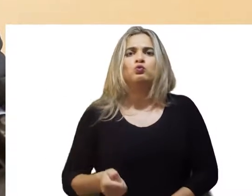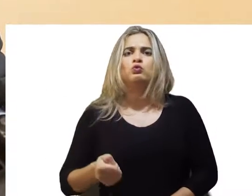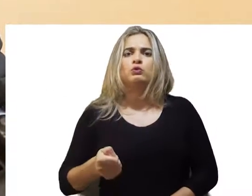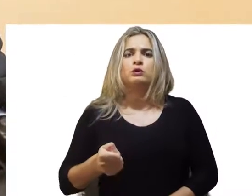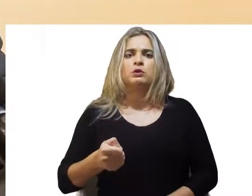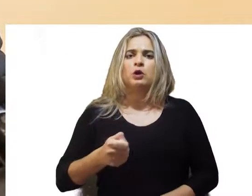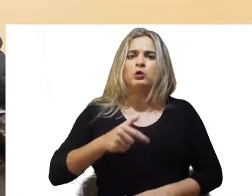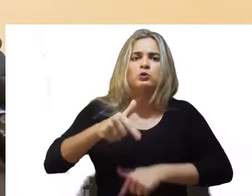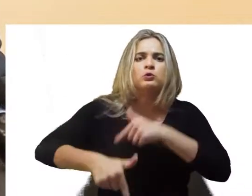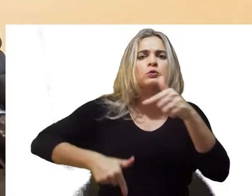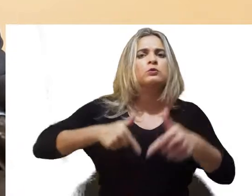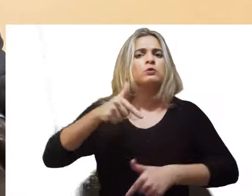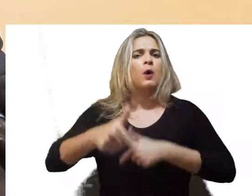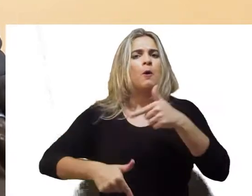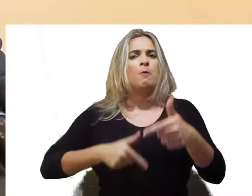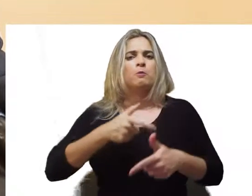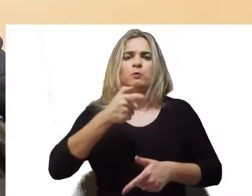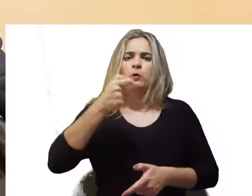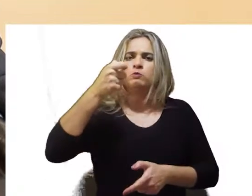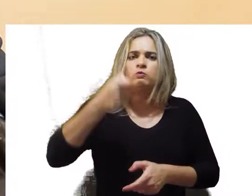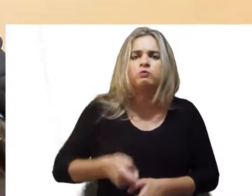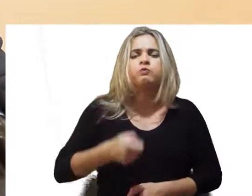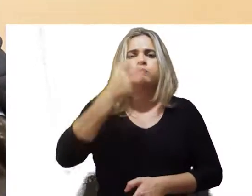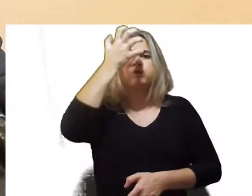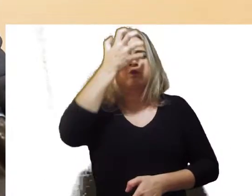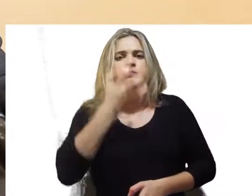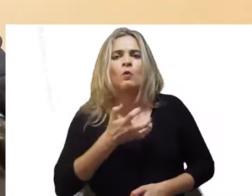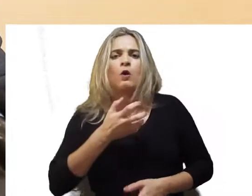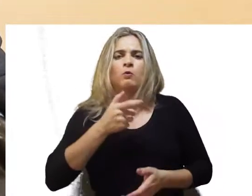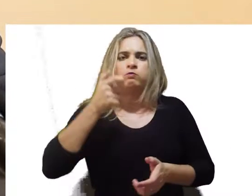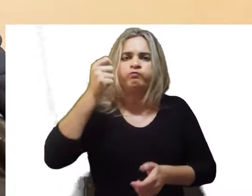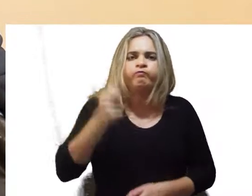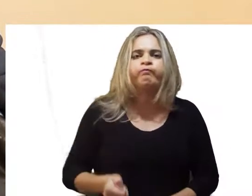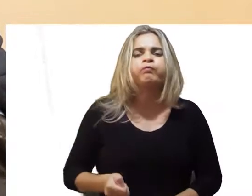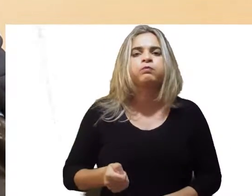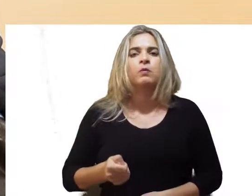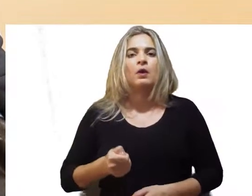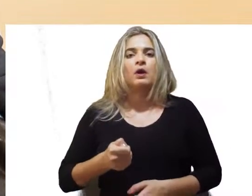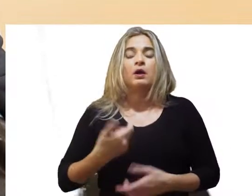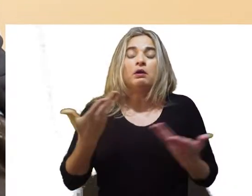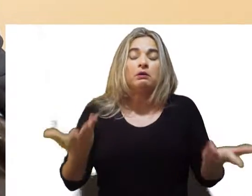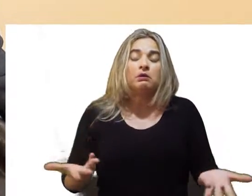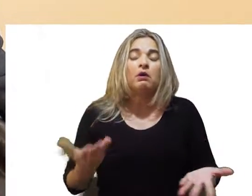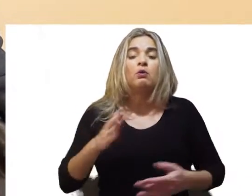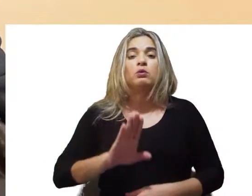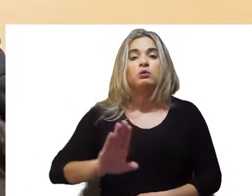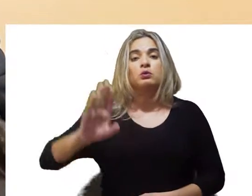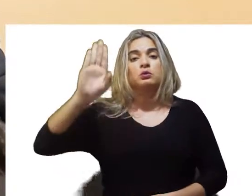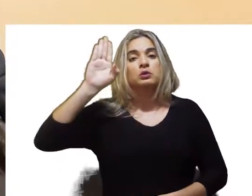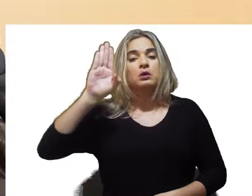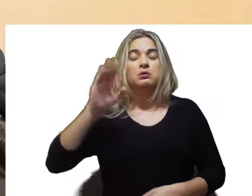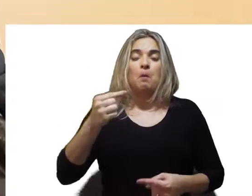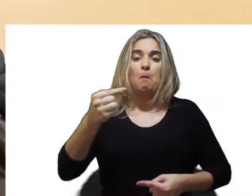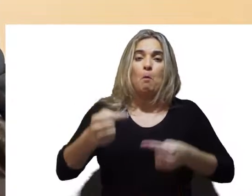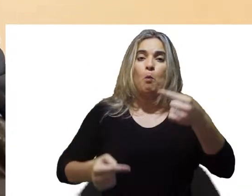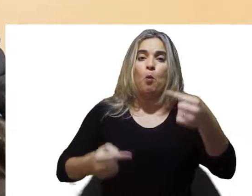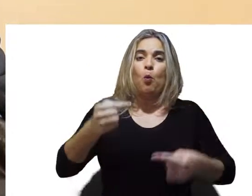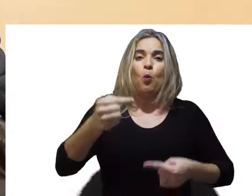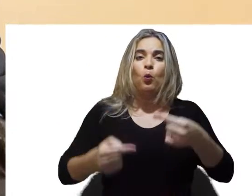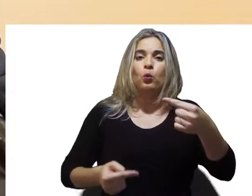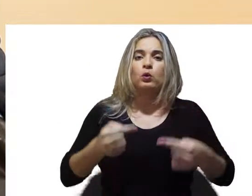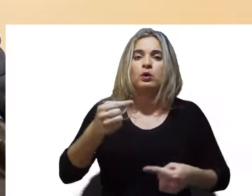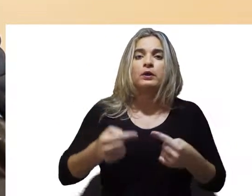atuante, mais proativa, e que os candidatos, os políticos,